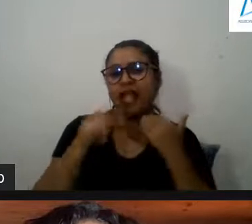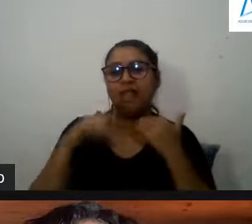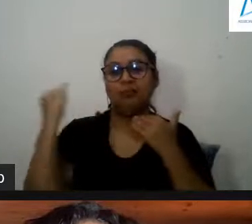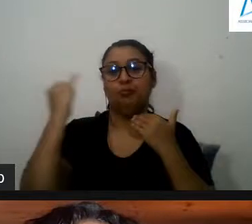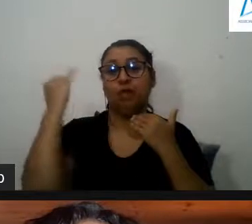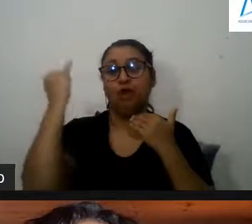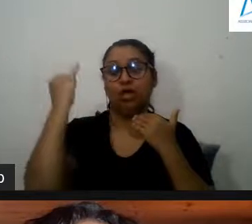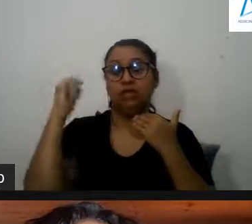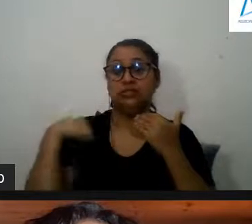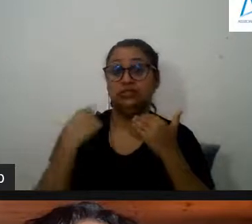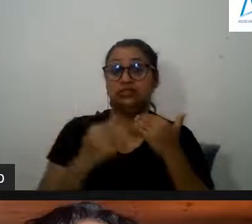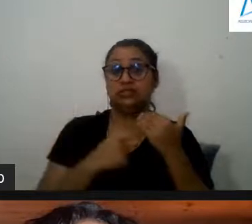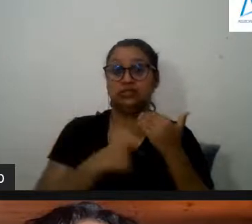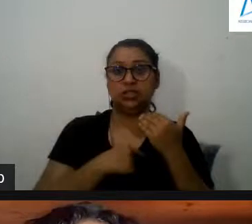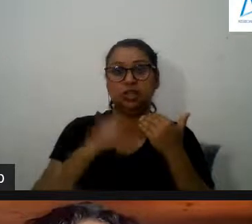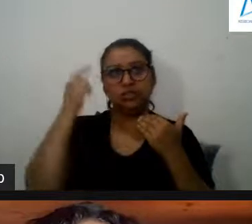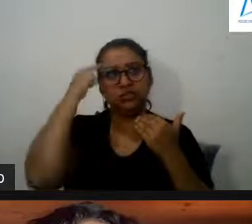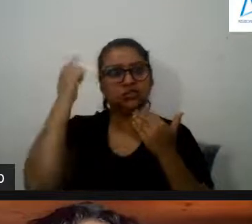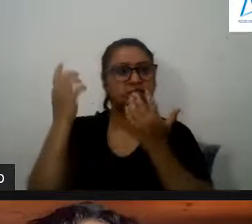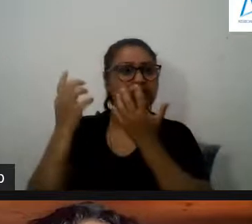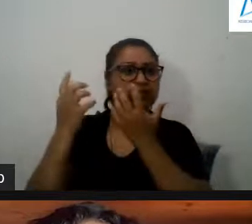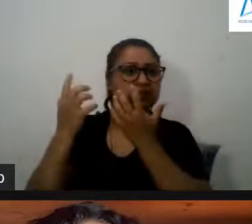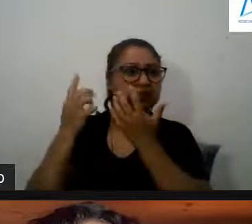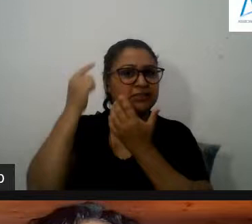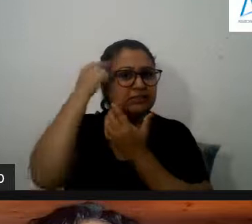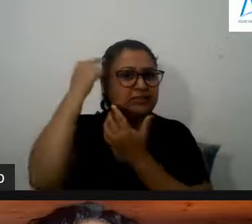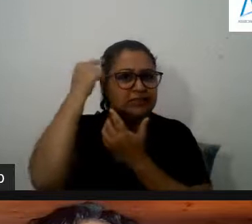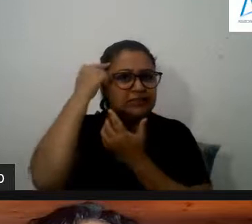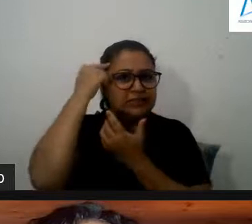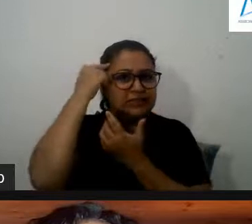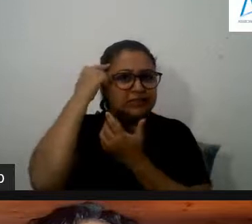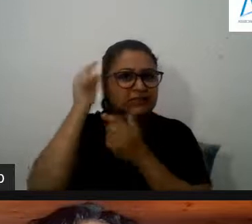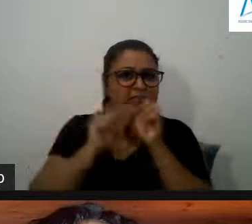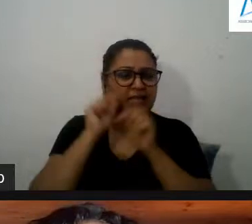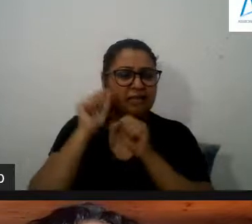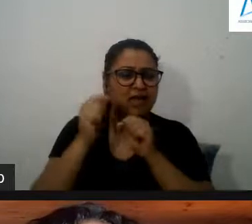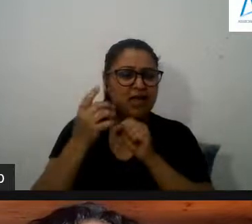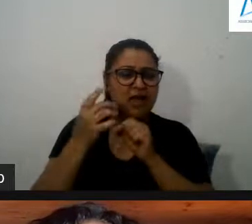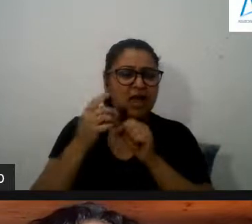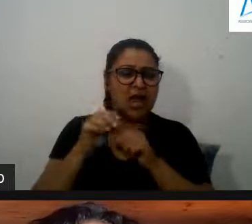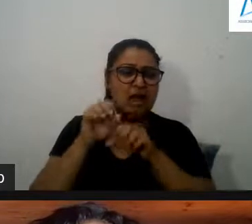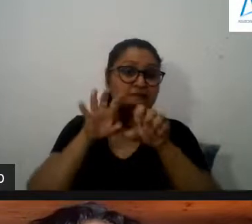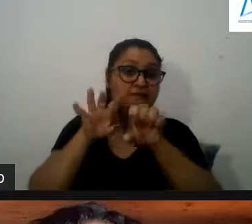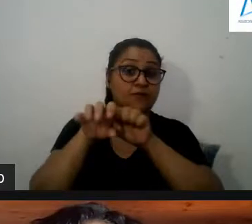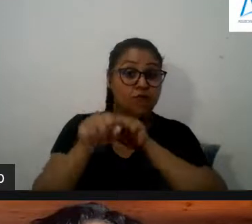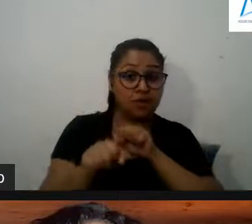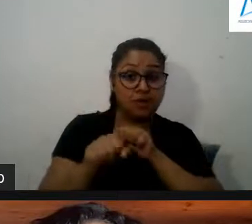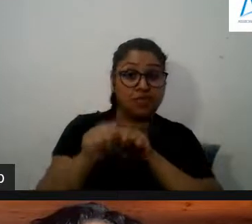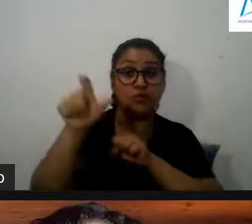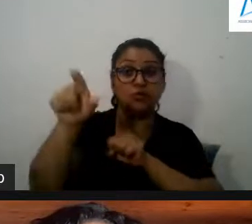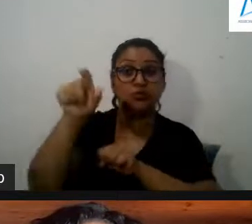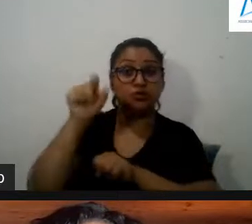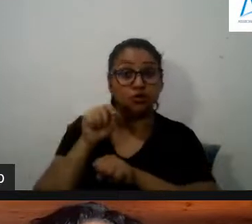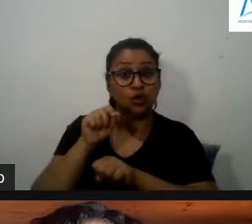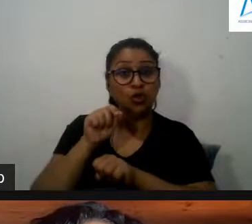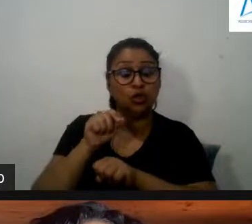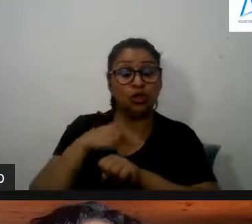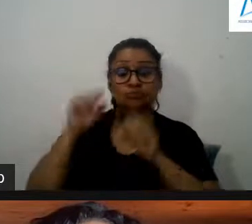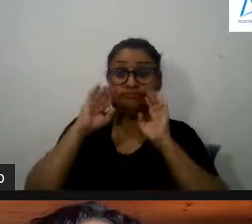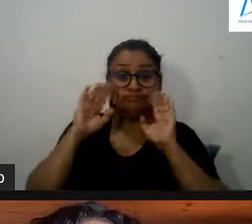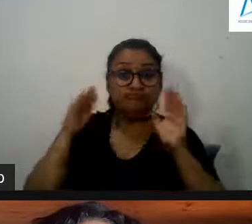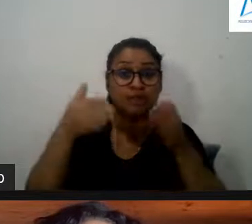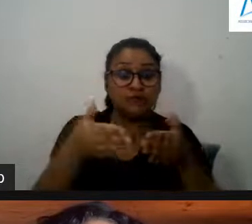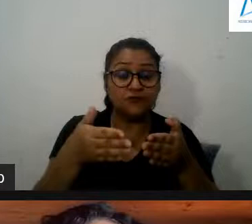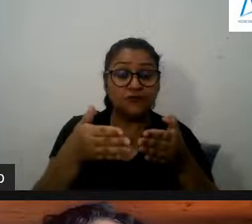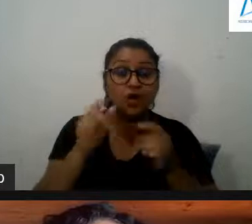decidir por exemplo pensando isto em termos de situações de ensino ou de formação que é saber qual é o meu foco e